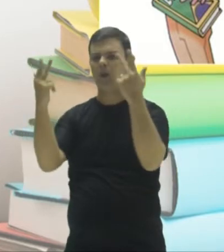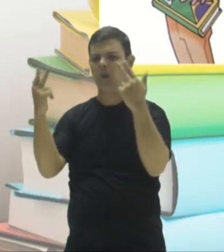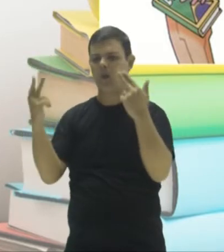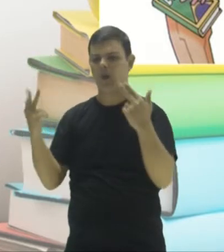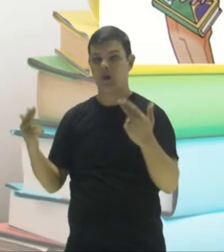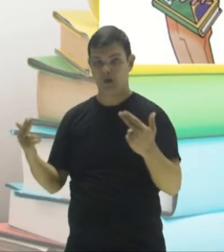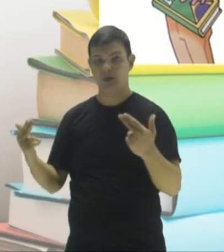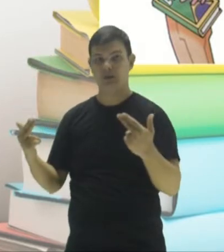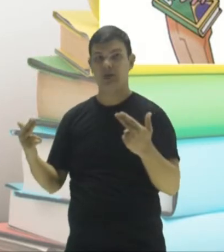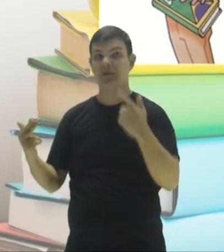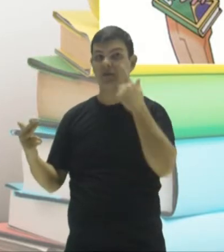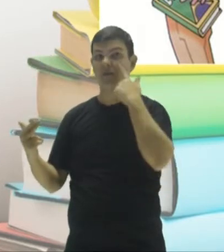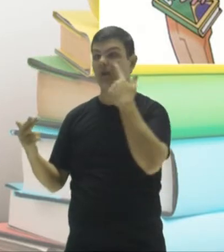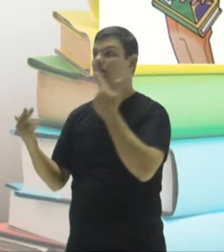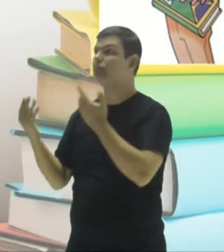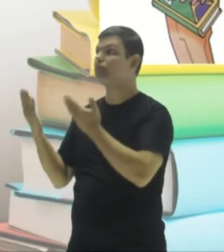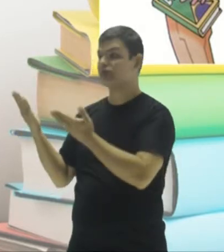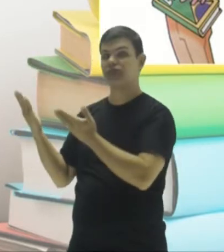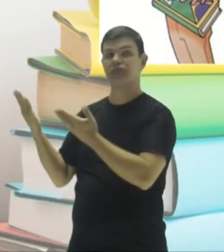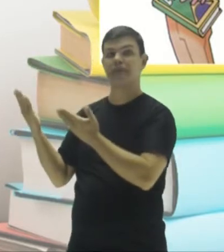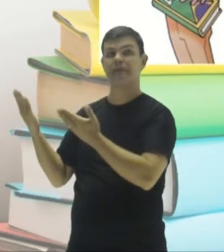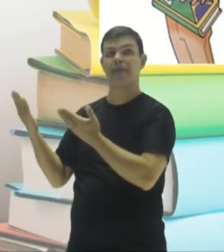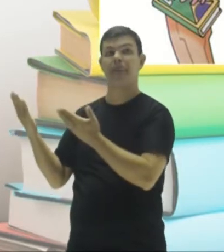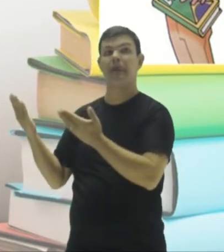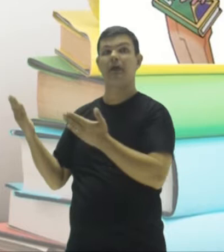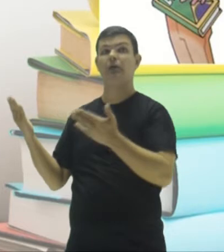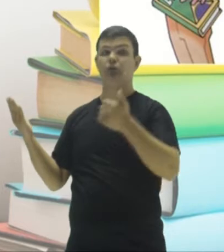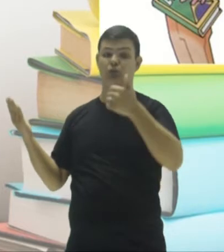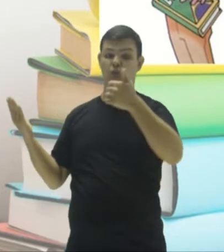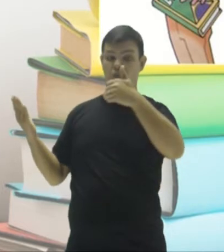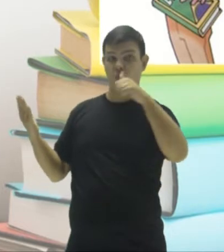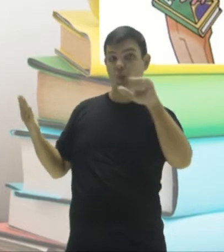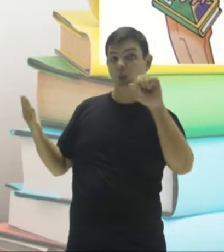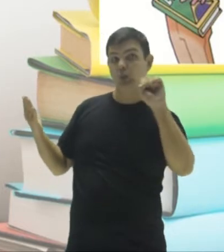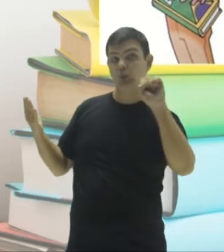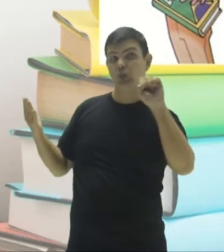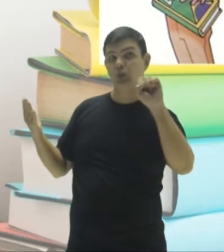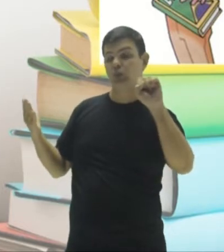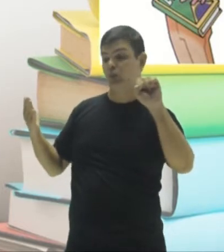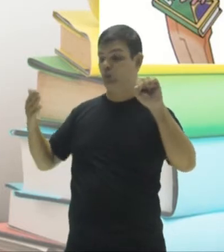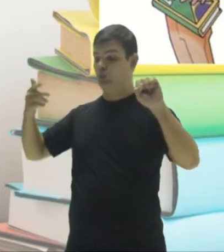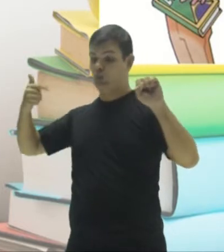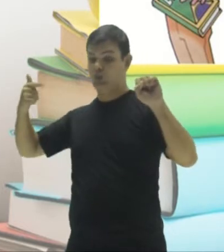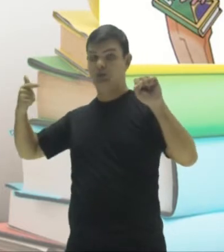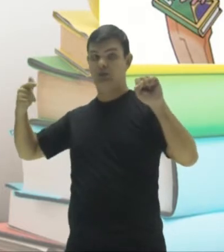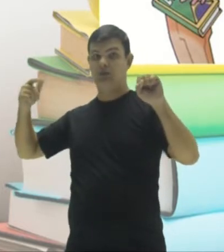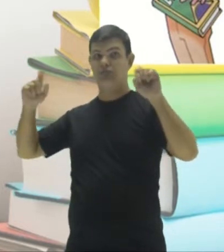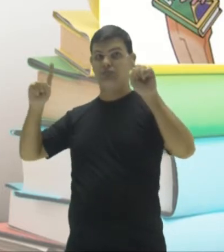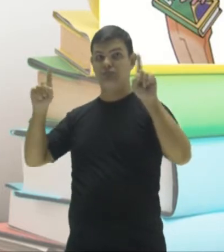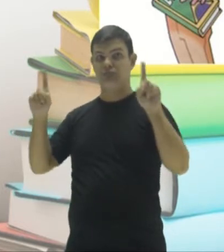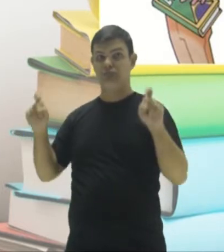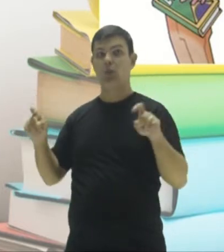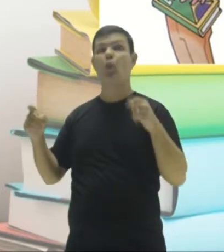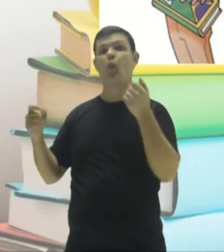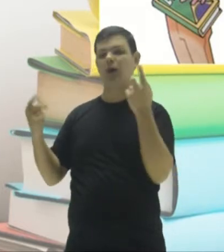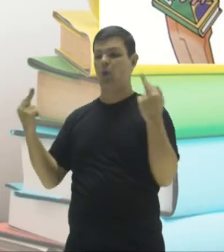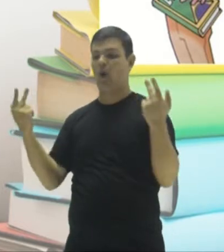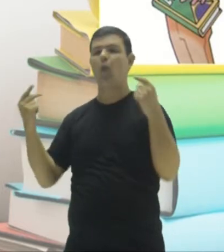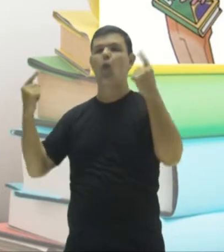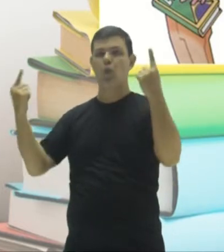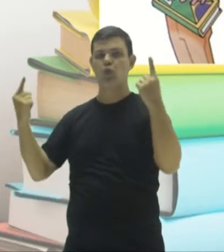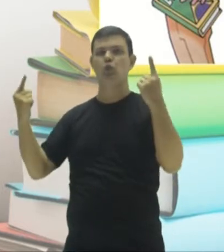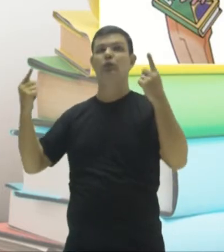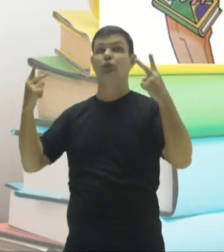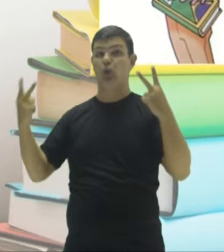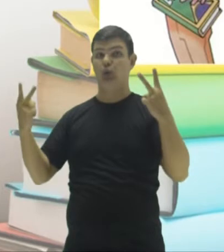lá. Olha aqui. Divisores de dezoito, de doze, divisor de dezoito é igual a um, a dois,